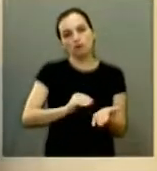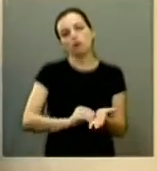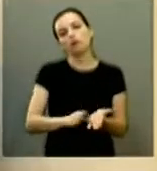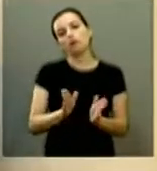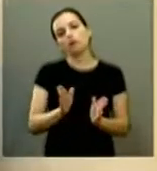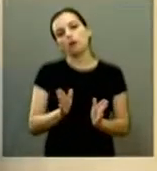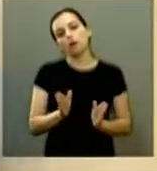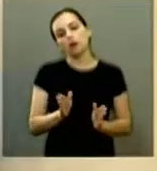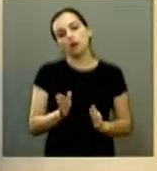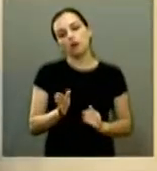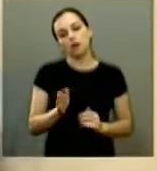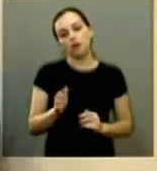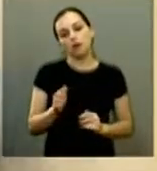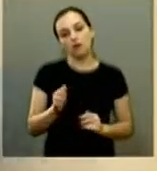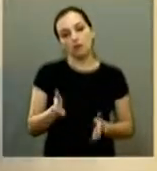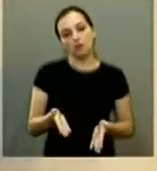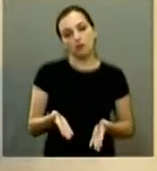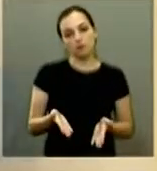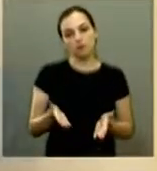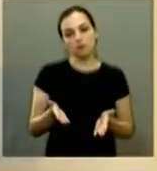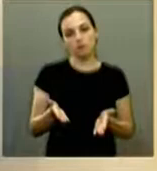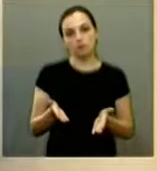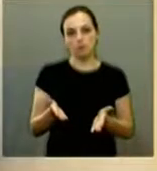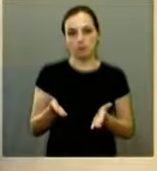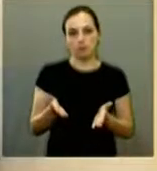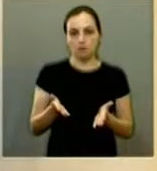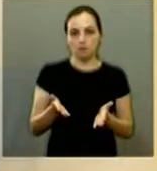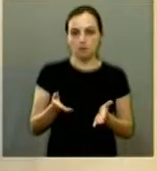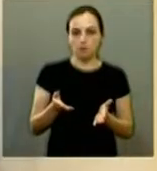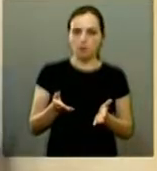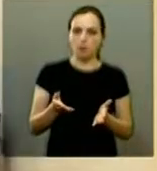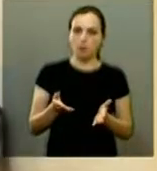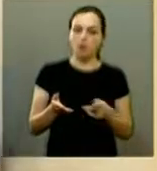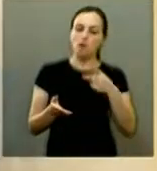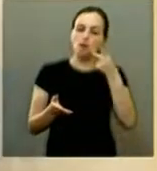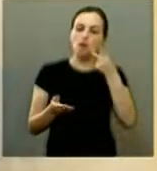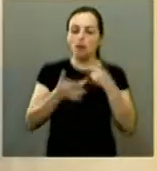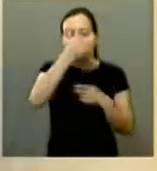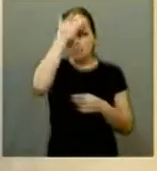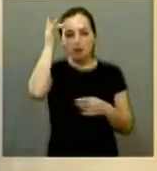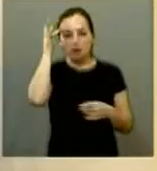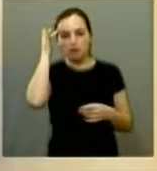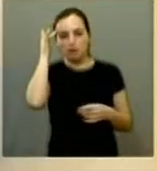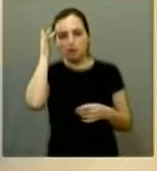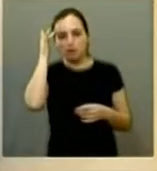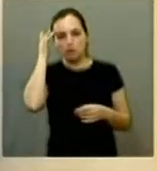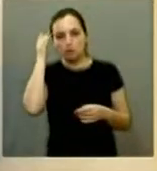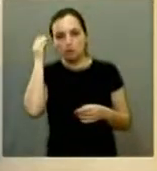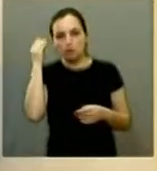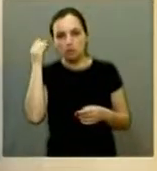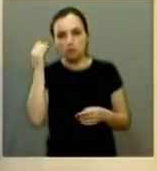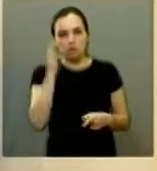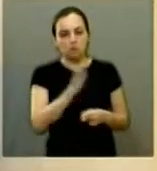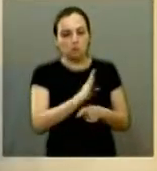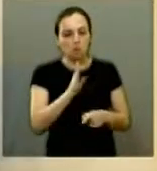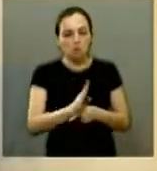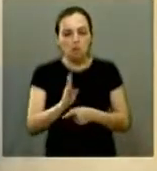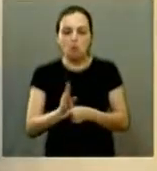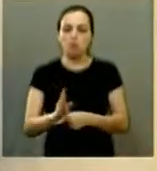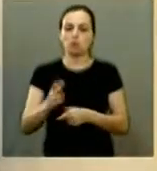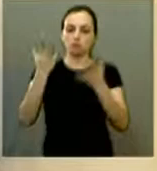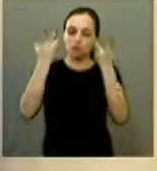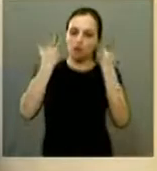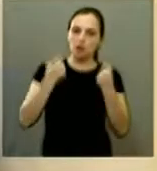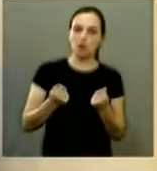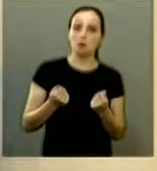eles então vamos dar um recado a essas pessoas que gostam de maltratar são relaxados que agora a lei está aí